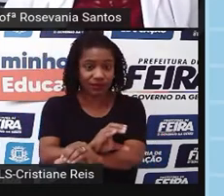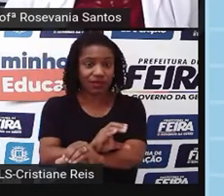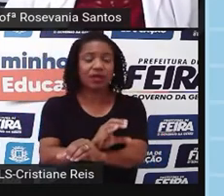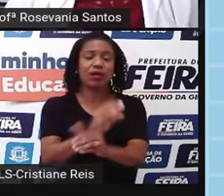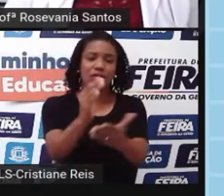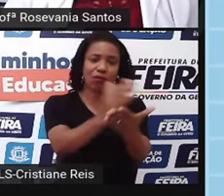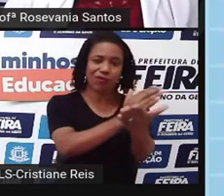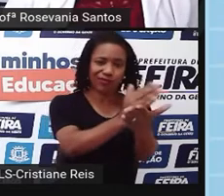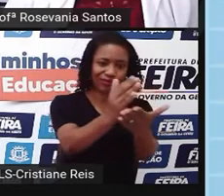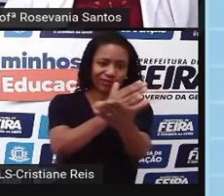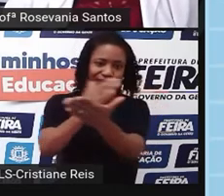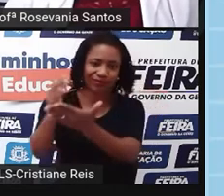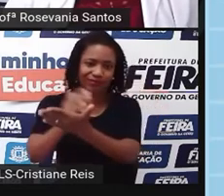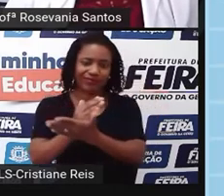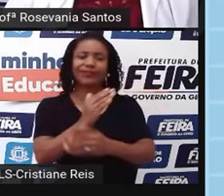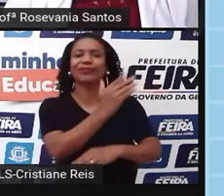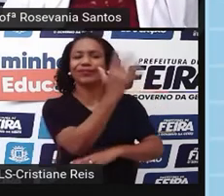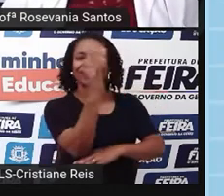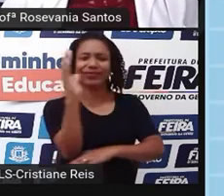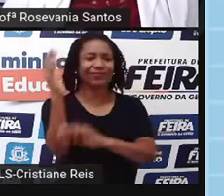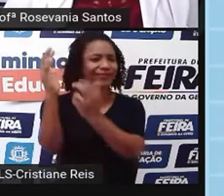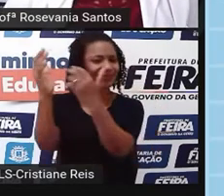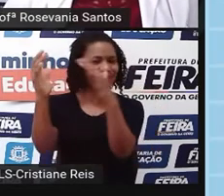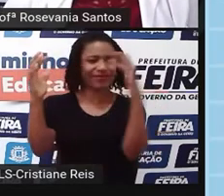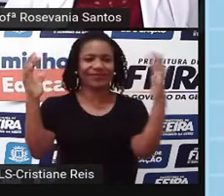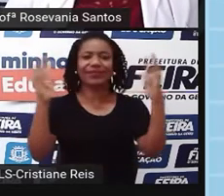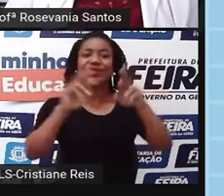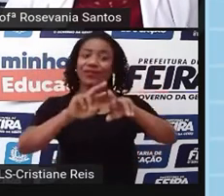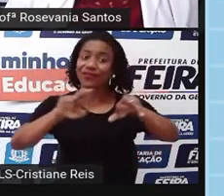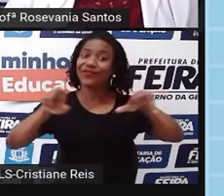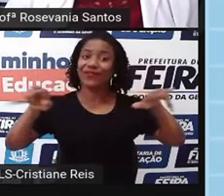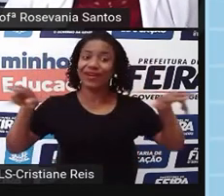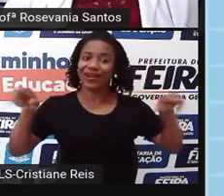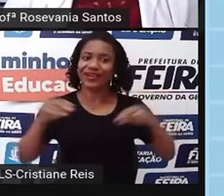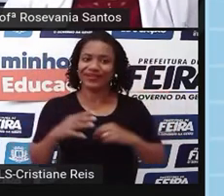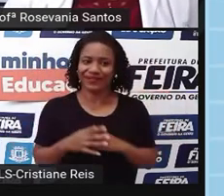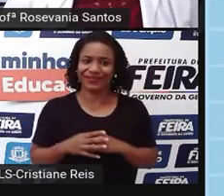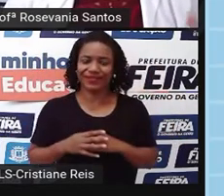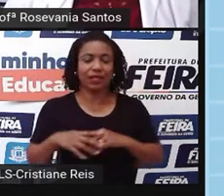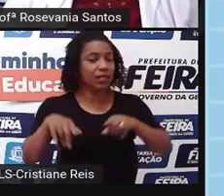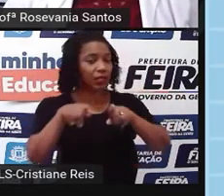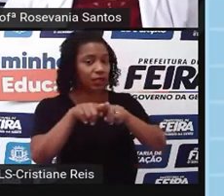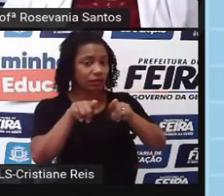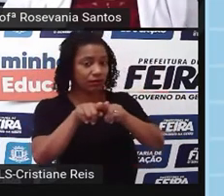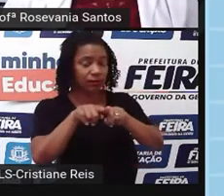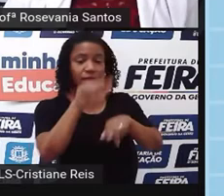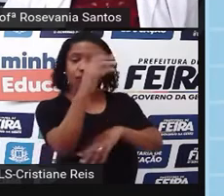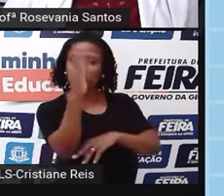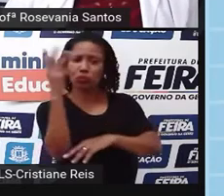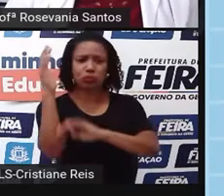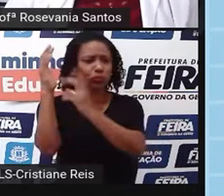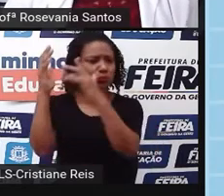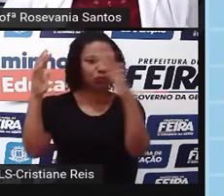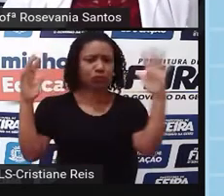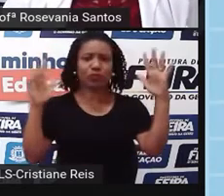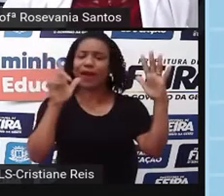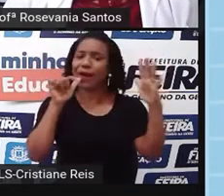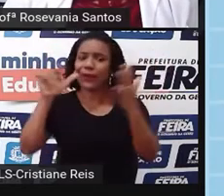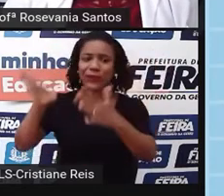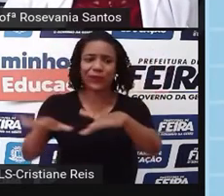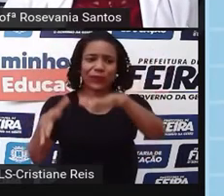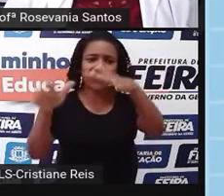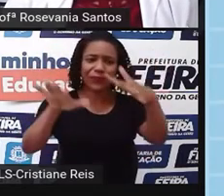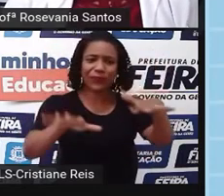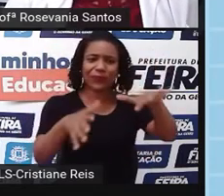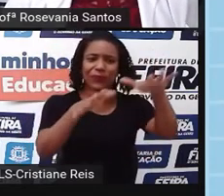parte da Mata Atlântica. E a gente tem essa vegetação litorânea aí também, com vários manguisais e tudo. Então,